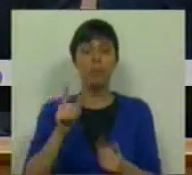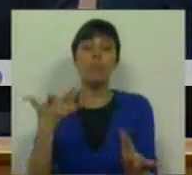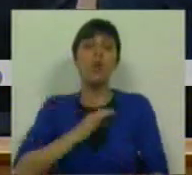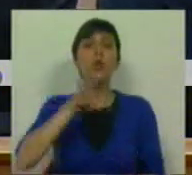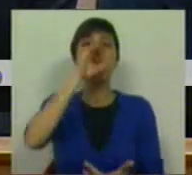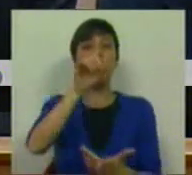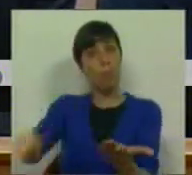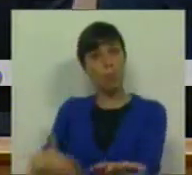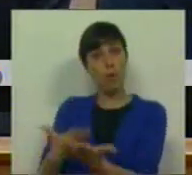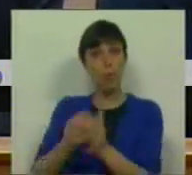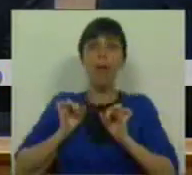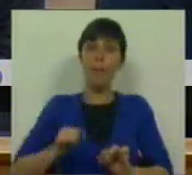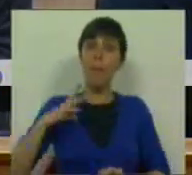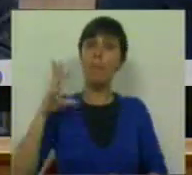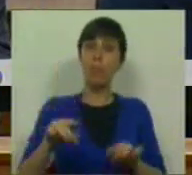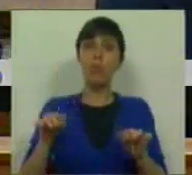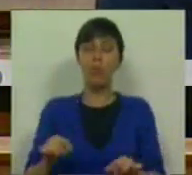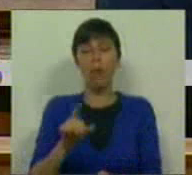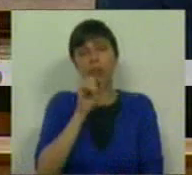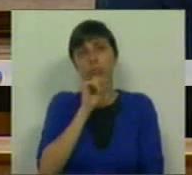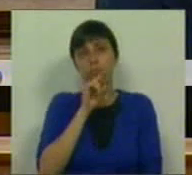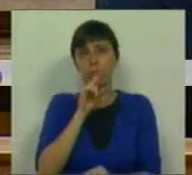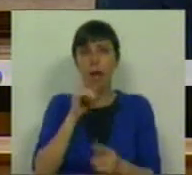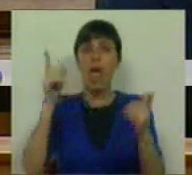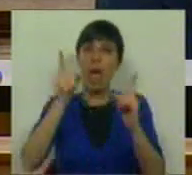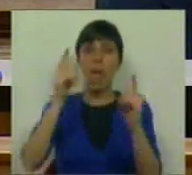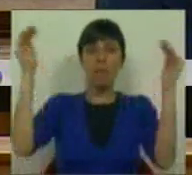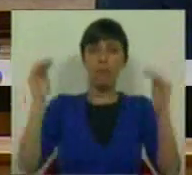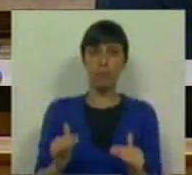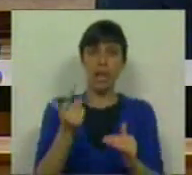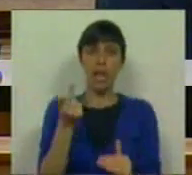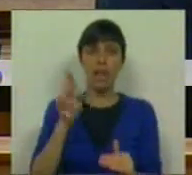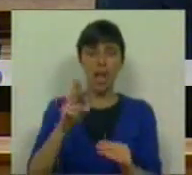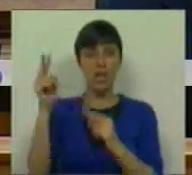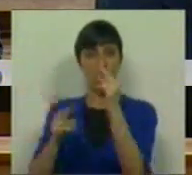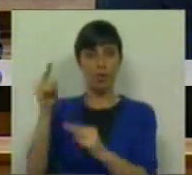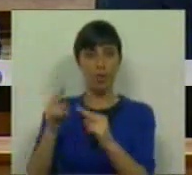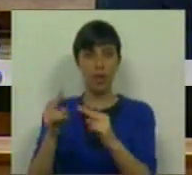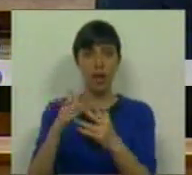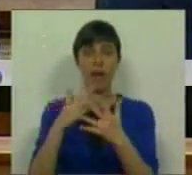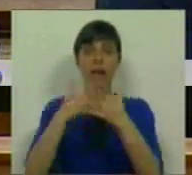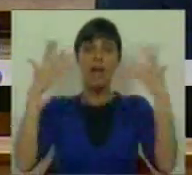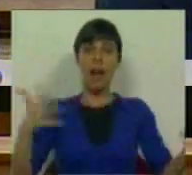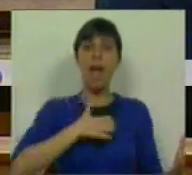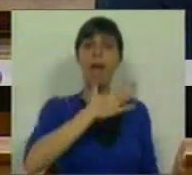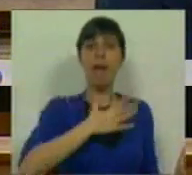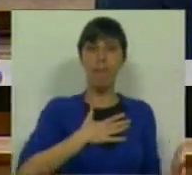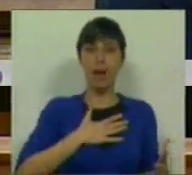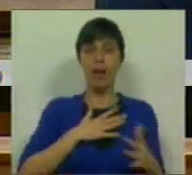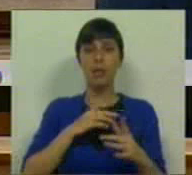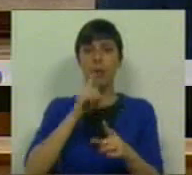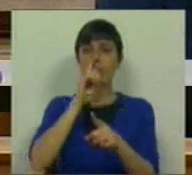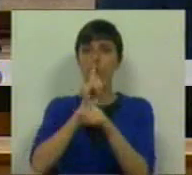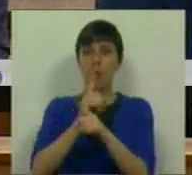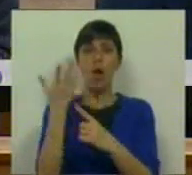Ministro vem propor para Portugal é, provavelmente, baixar as taxas fiscais sobre as grandes empresas, seguindo